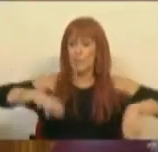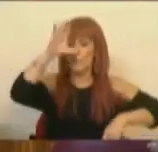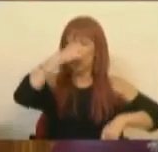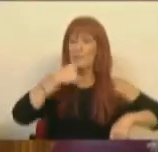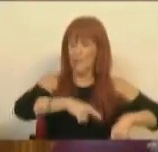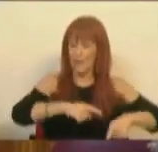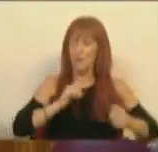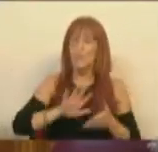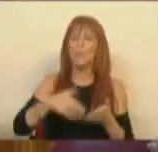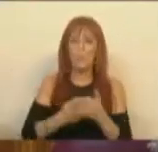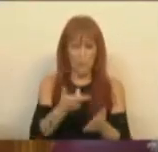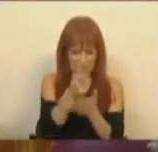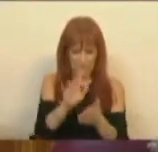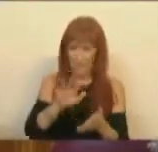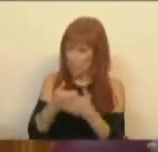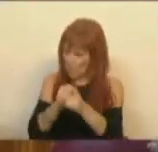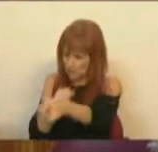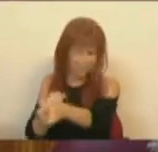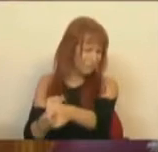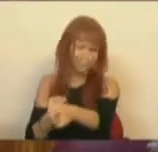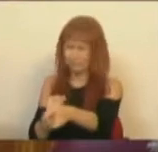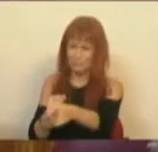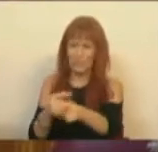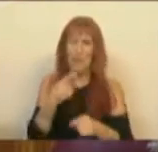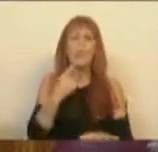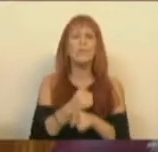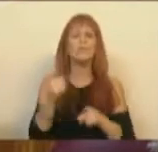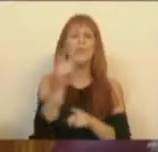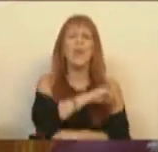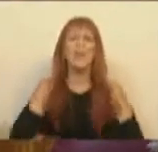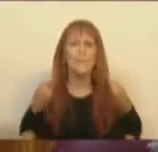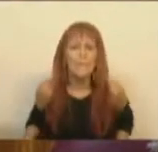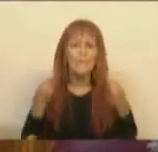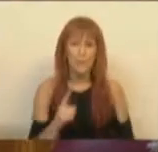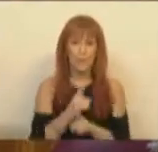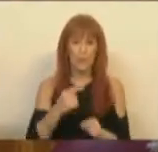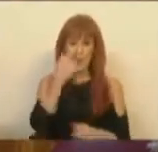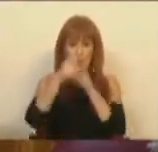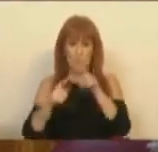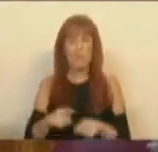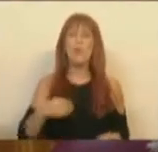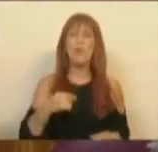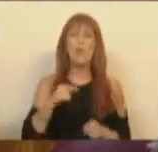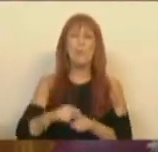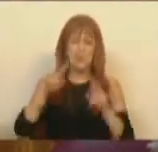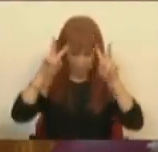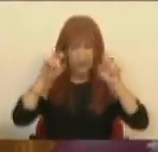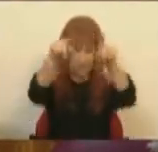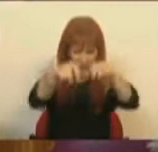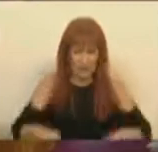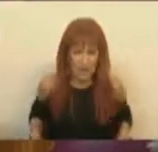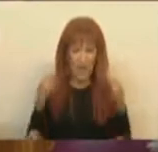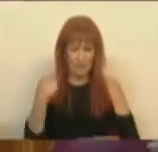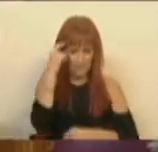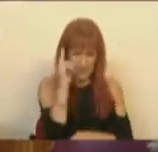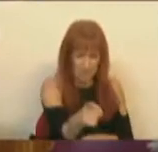Está na proposta do livro? Está na vossa proposta? Não está. E eu digo-lhe porquê que não está. Porque há gente que se preocupa com estes temas, que